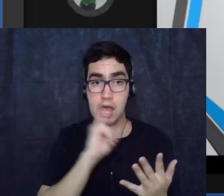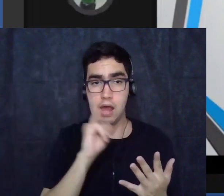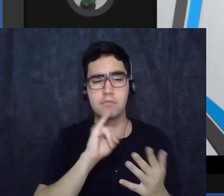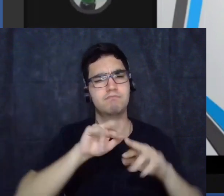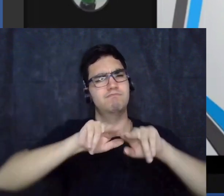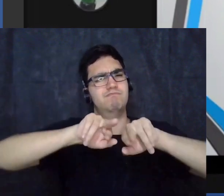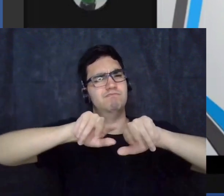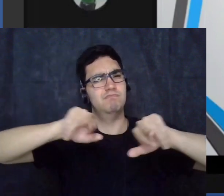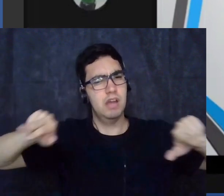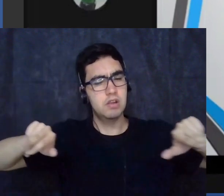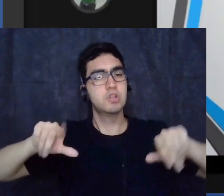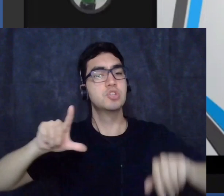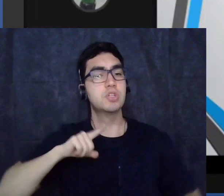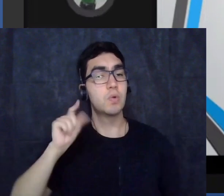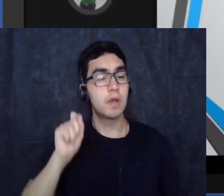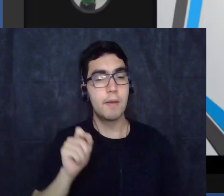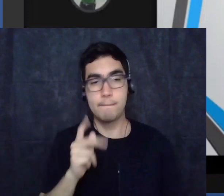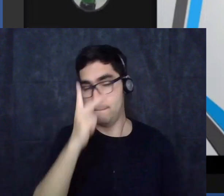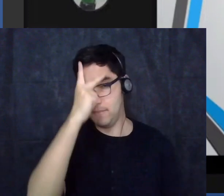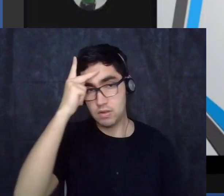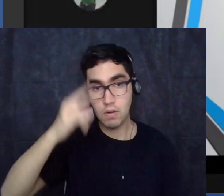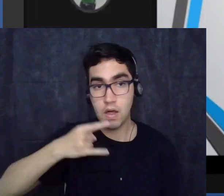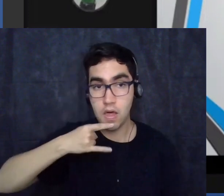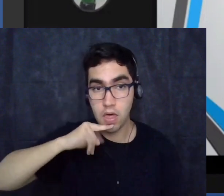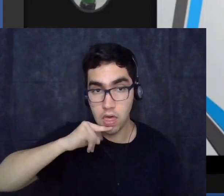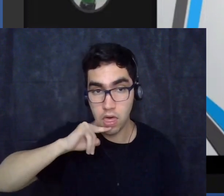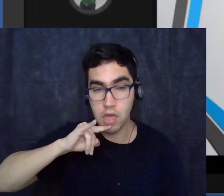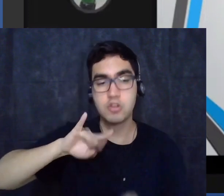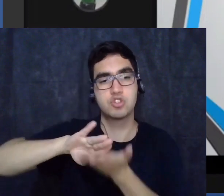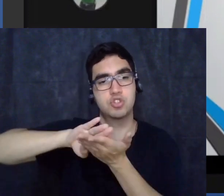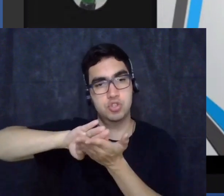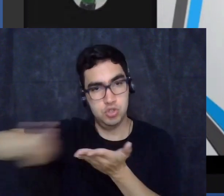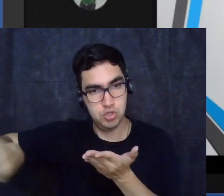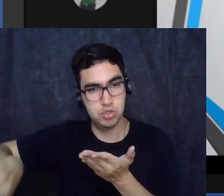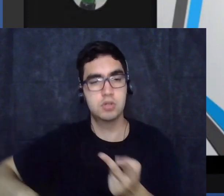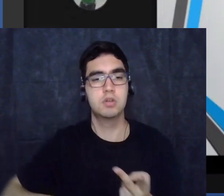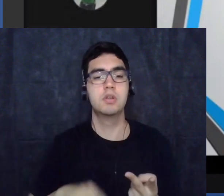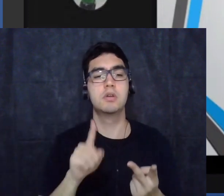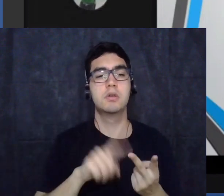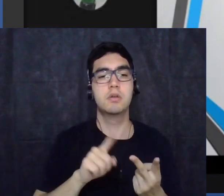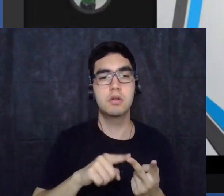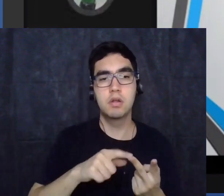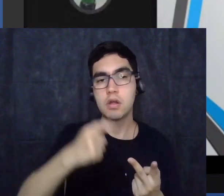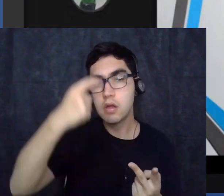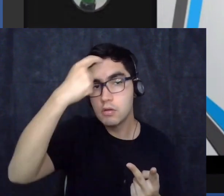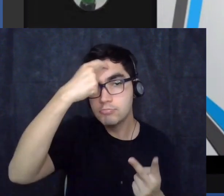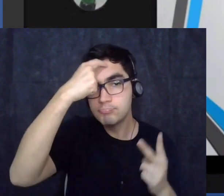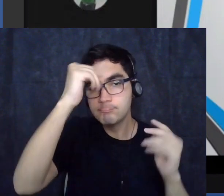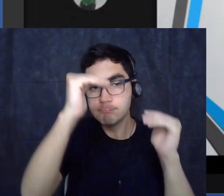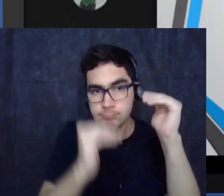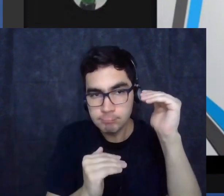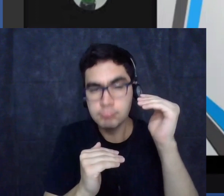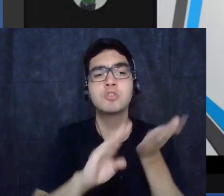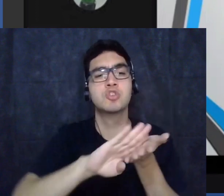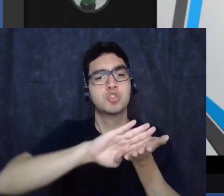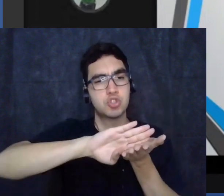alcoólatras mentalmente inferiores e outros